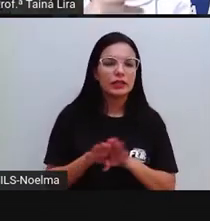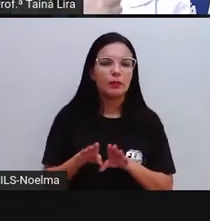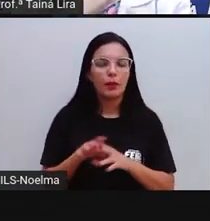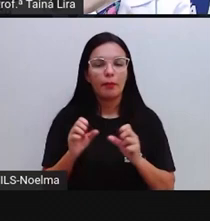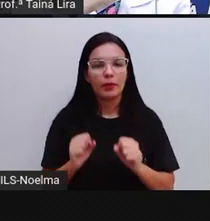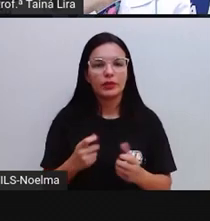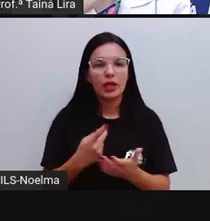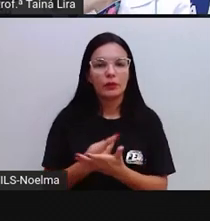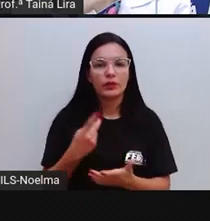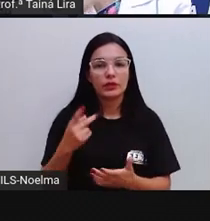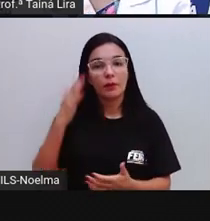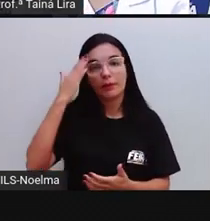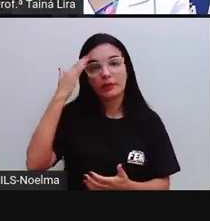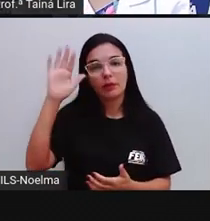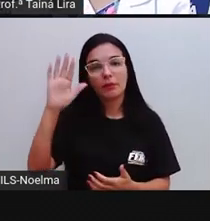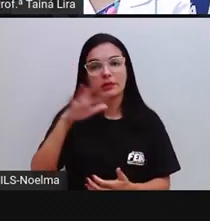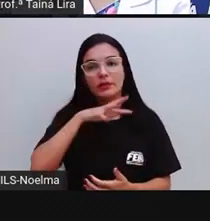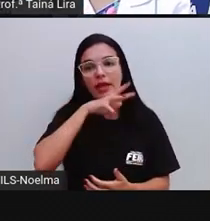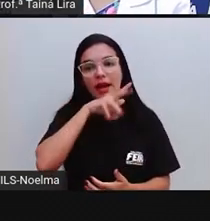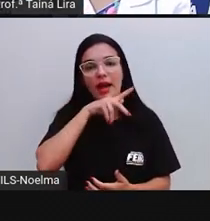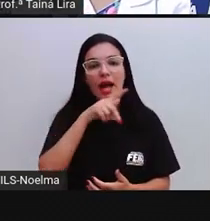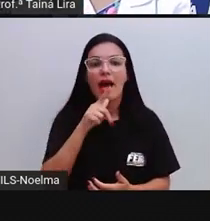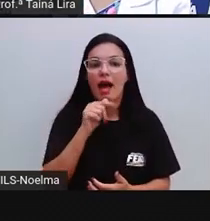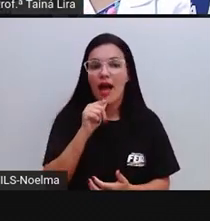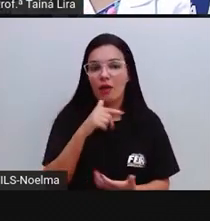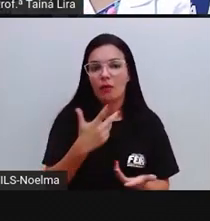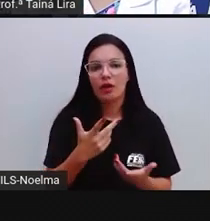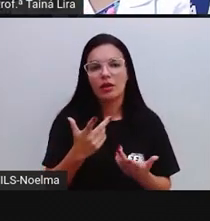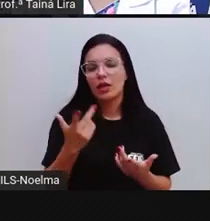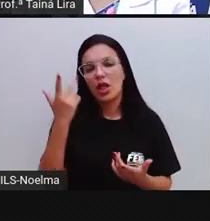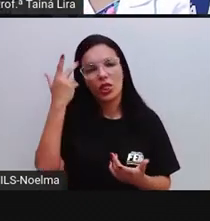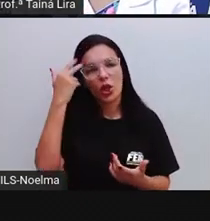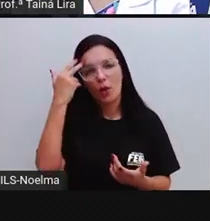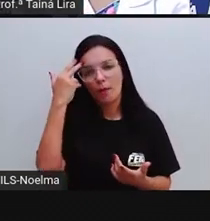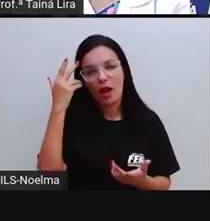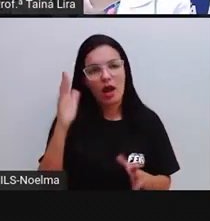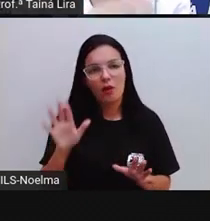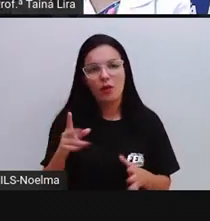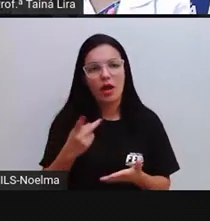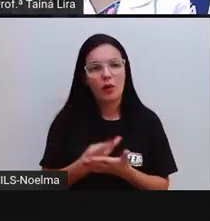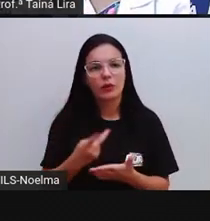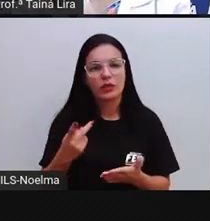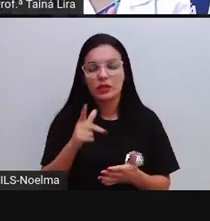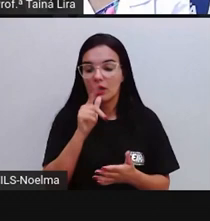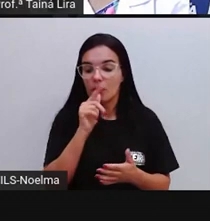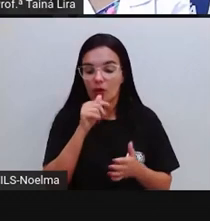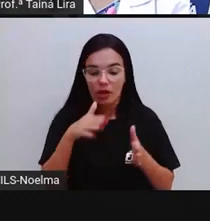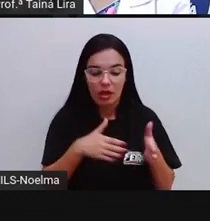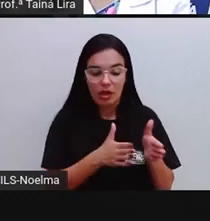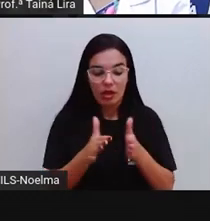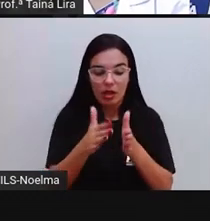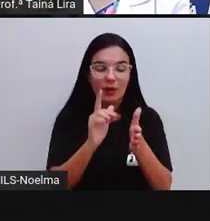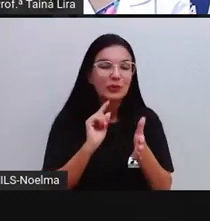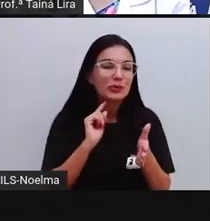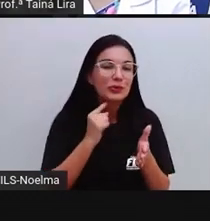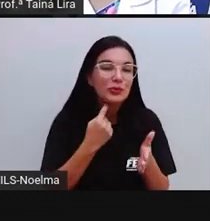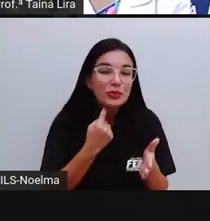contaminação da água. Então é muito comum a água contaminada ir lá para os rios e